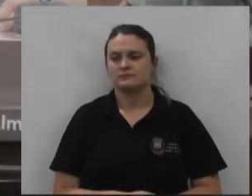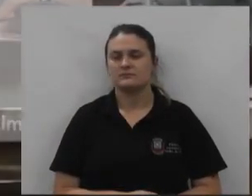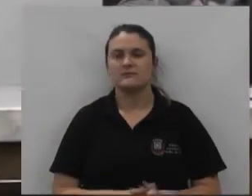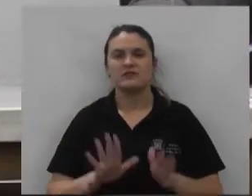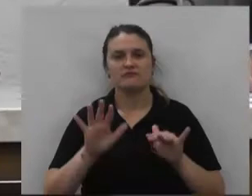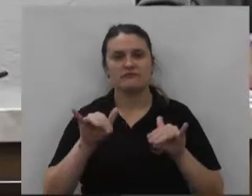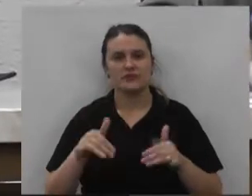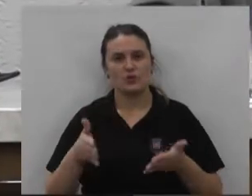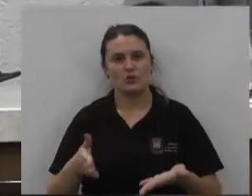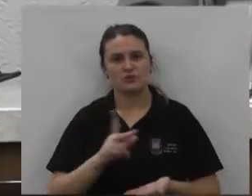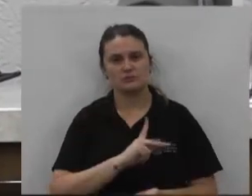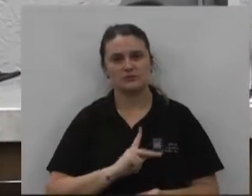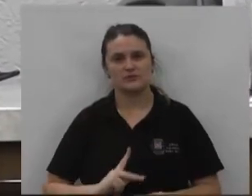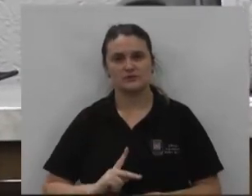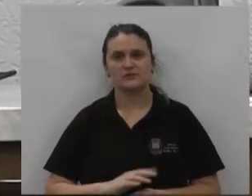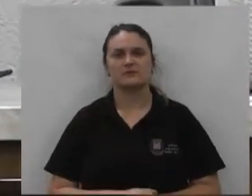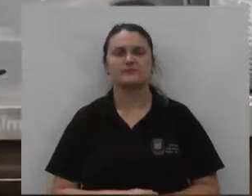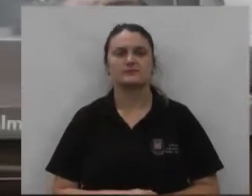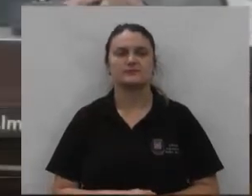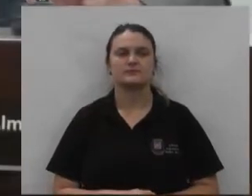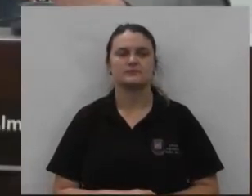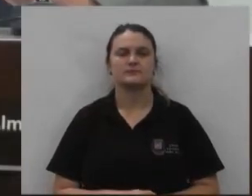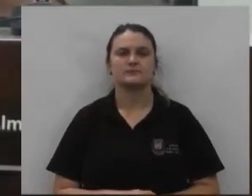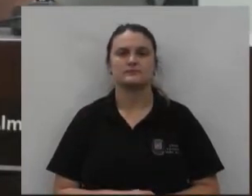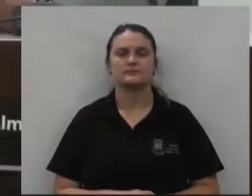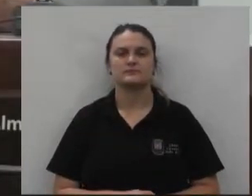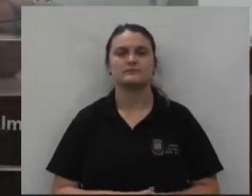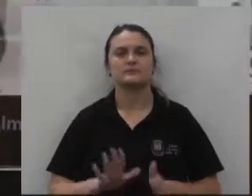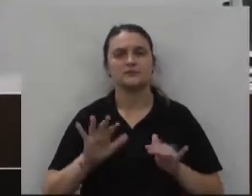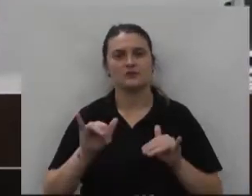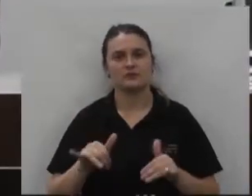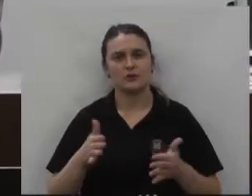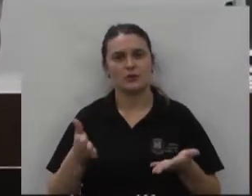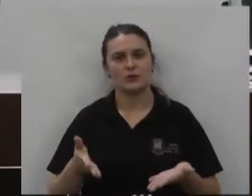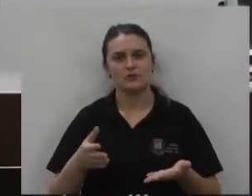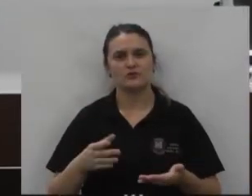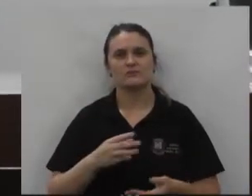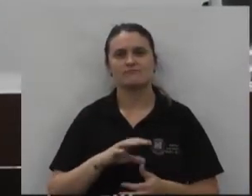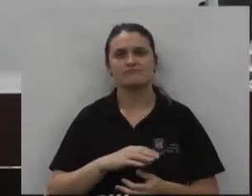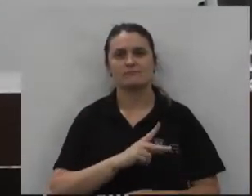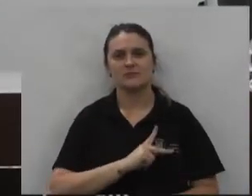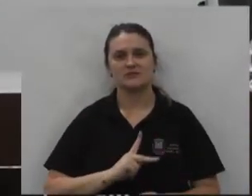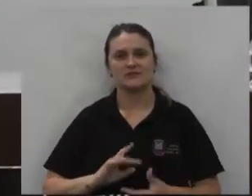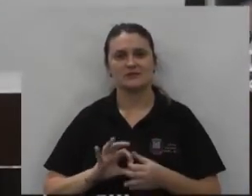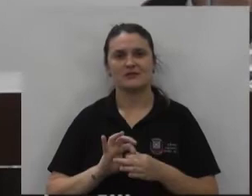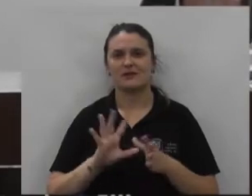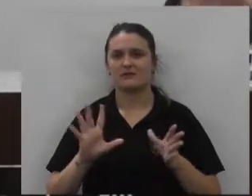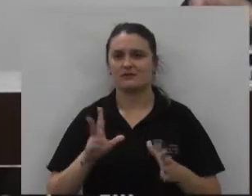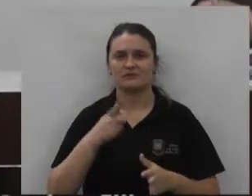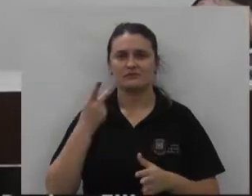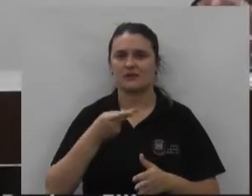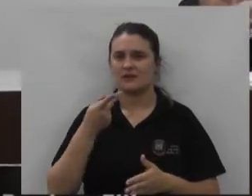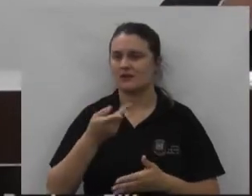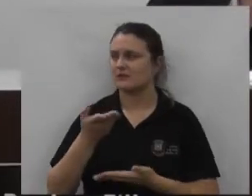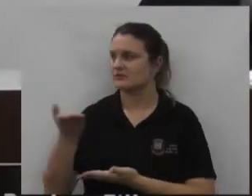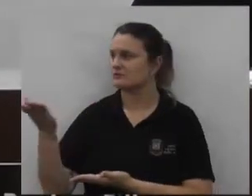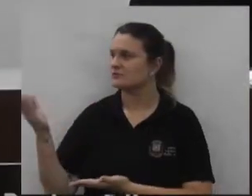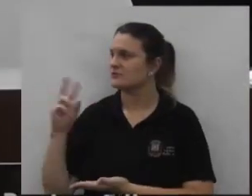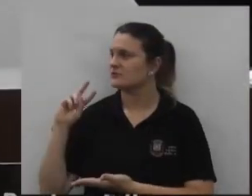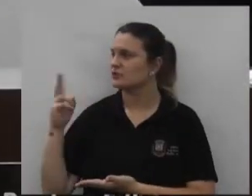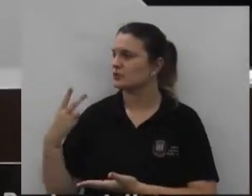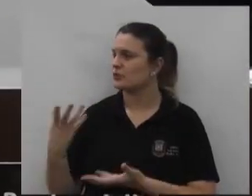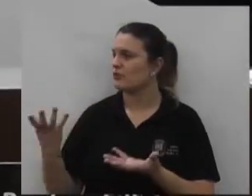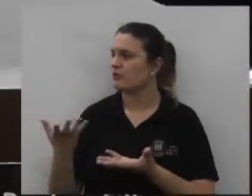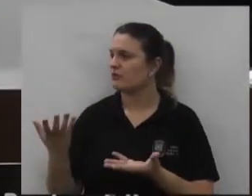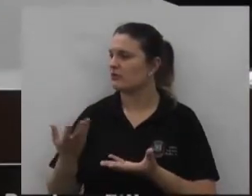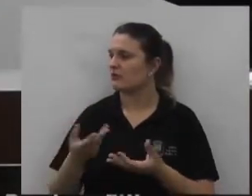fim da ordem do dia senhor presidente fim da ordem do dia então esta presidência deixa livre a palavra